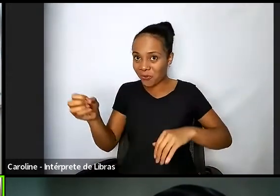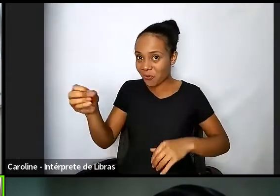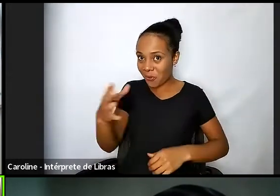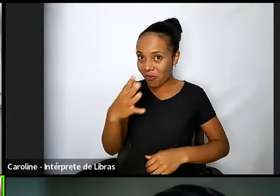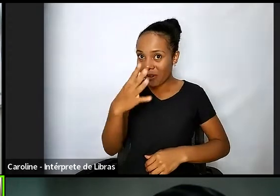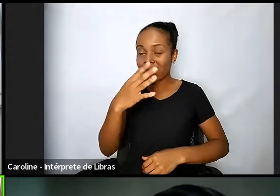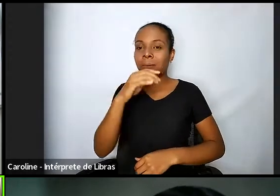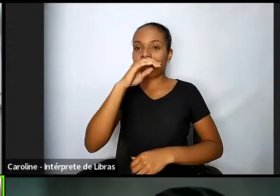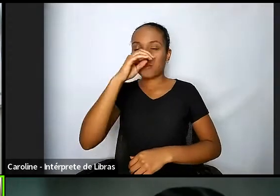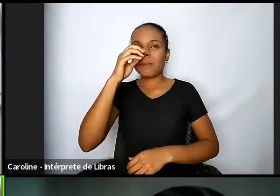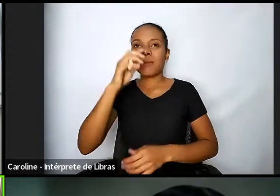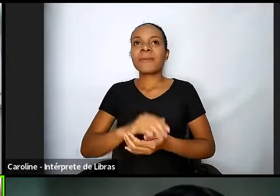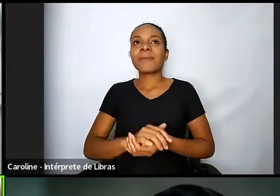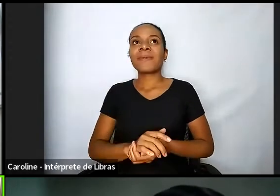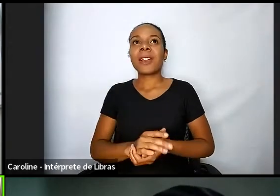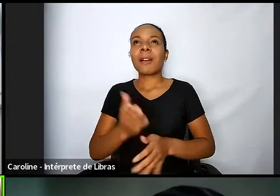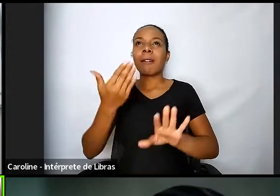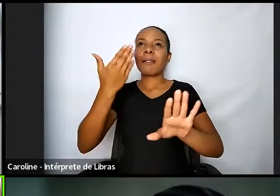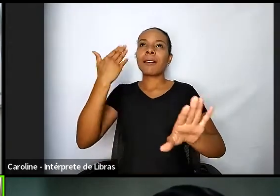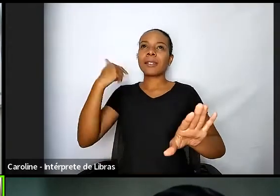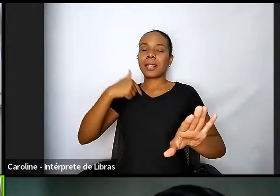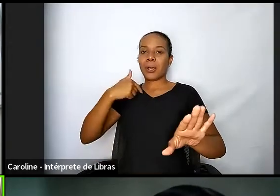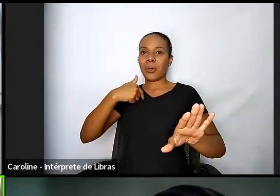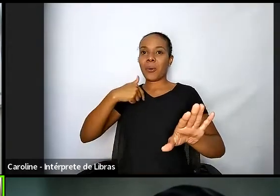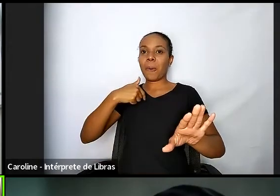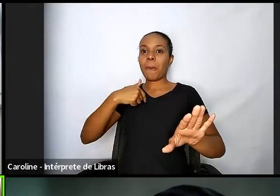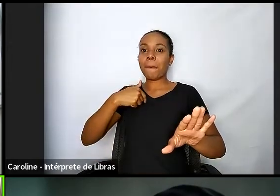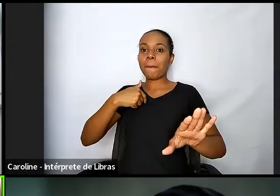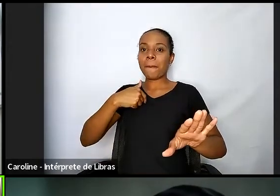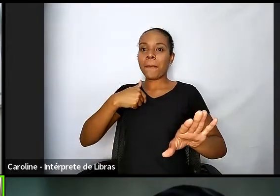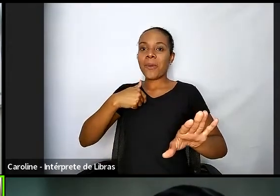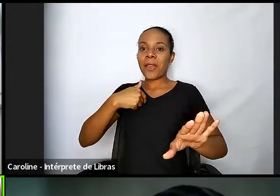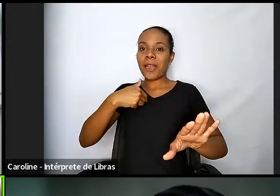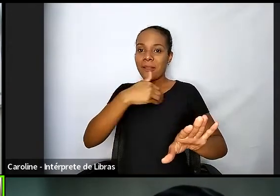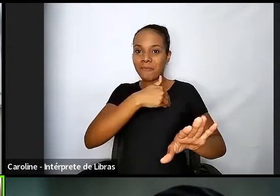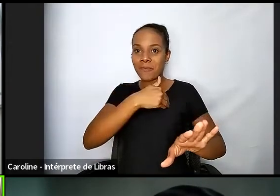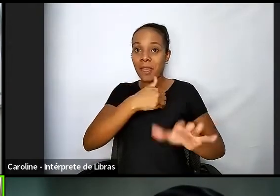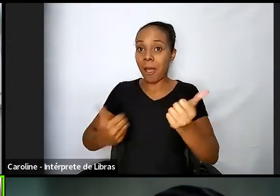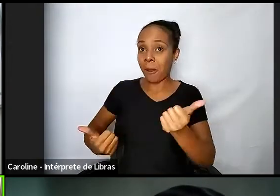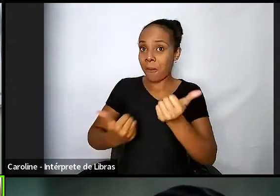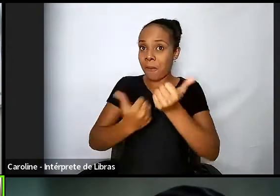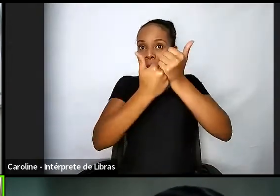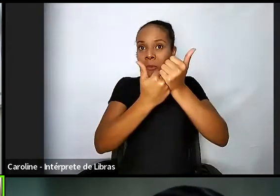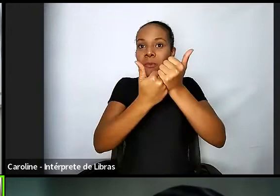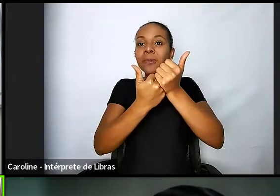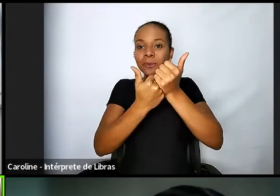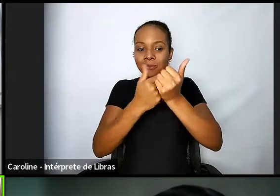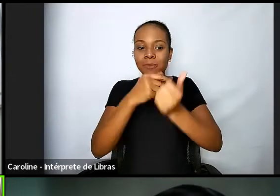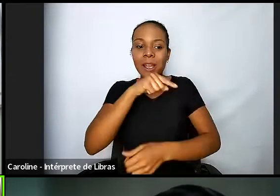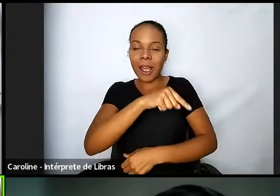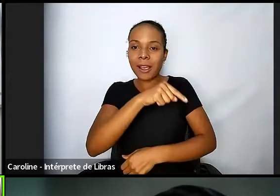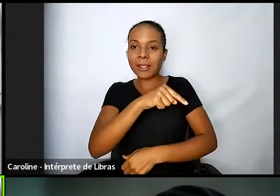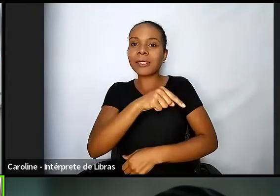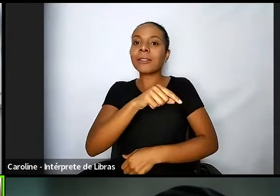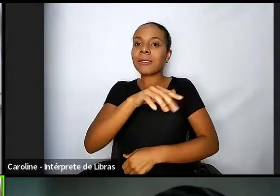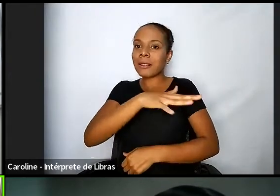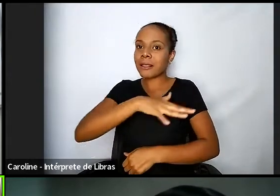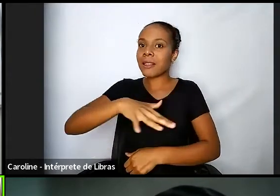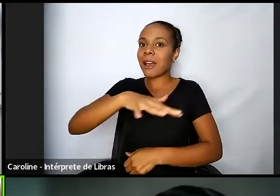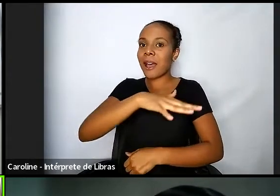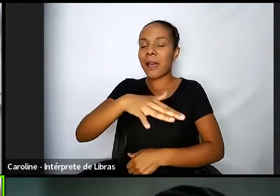era diretor e eu era vice e nós fizemos o primeiro laboratório de inovação do judiciário e hoje são